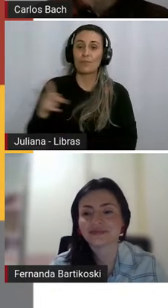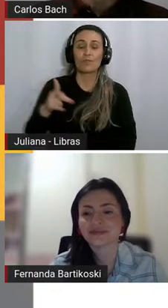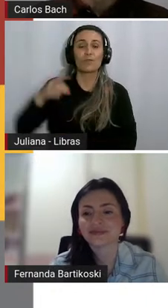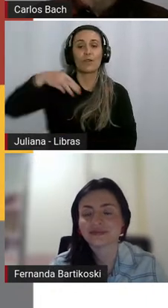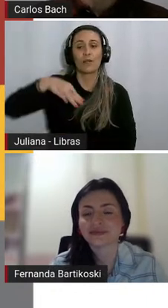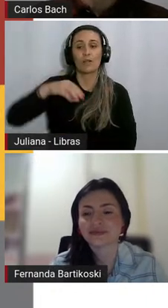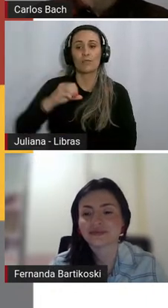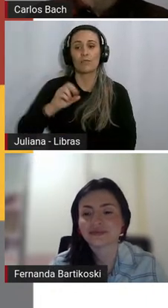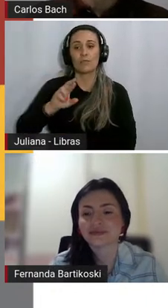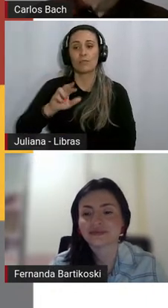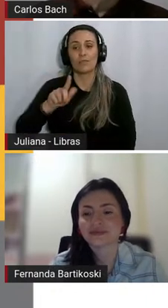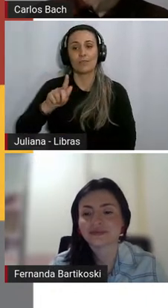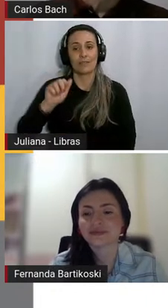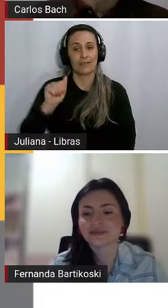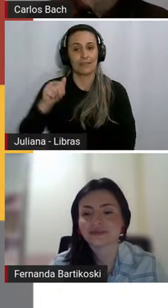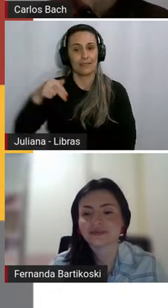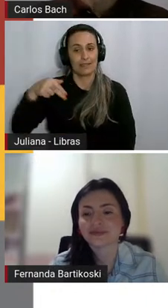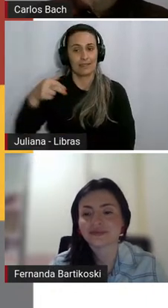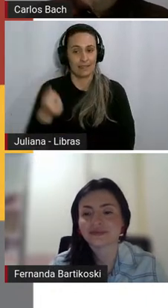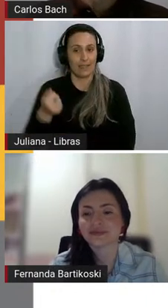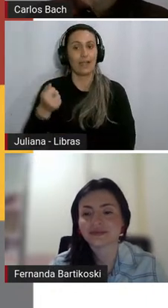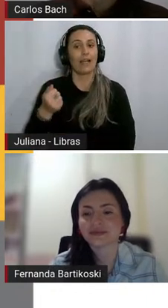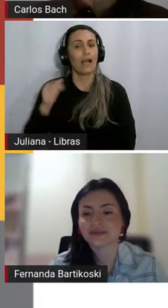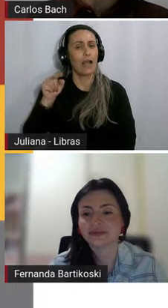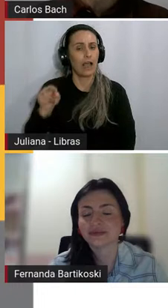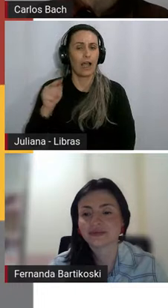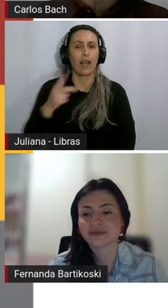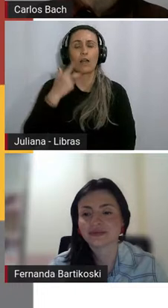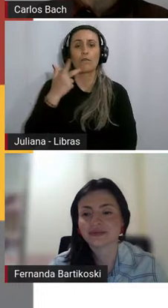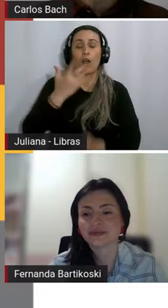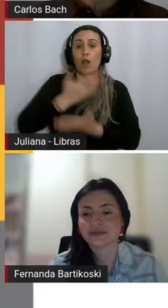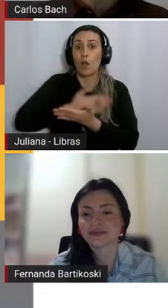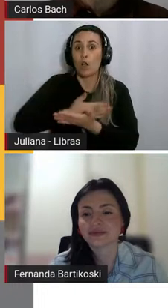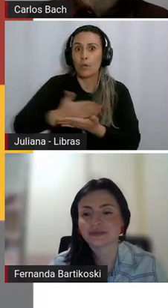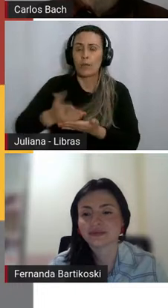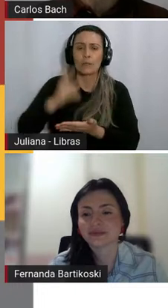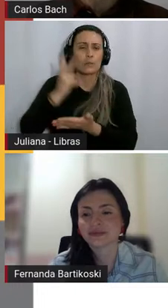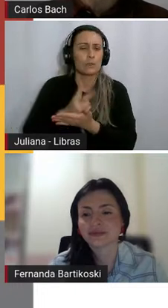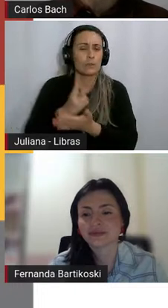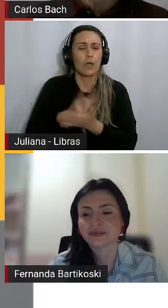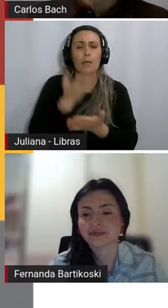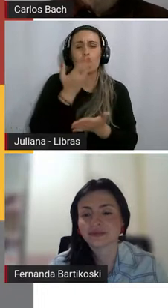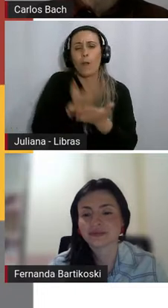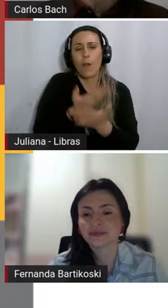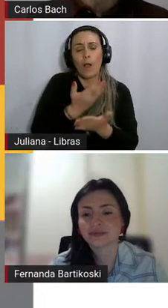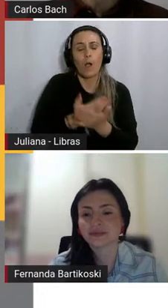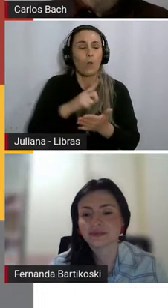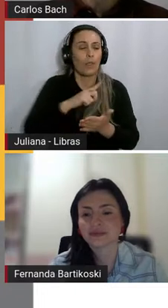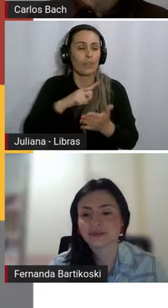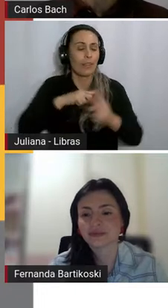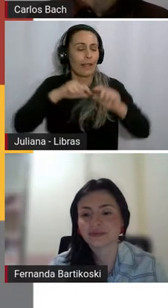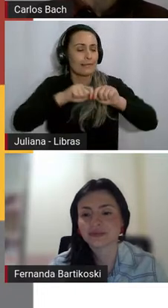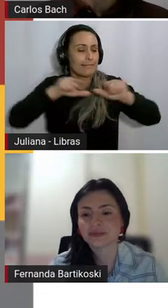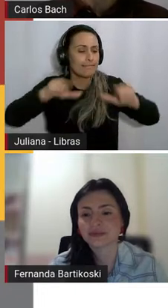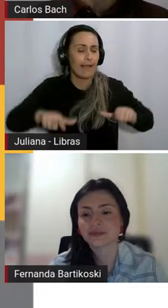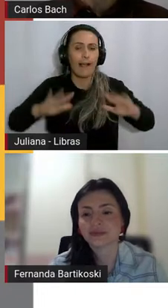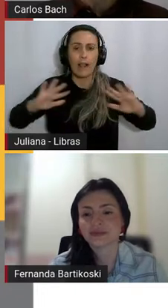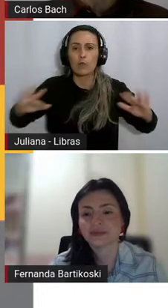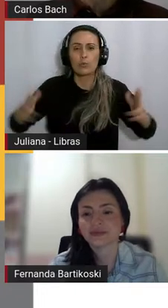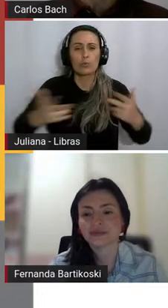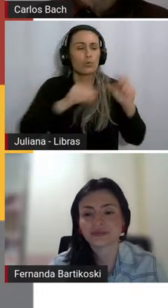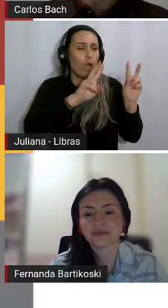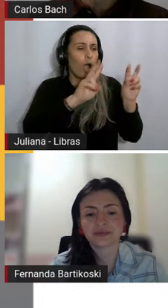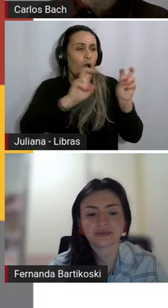leitura no momento inicial de todas as aulas. Temos dentro da sala um cantinho da leitura, todo temático. Esse